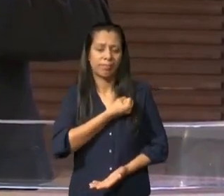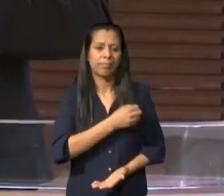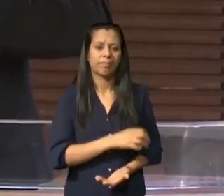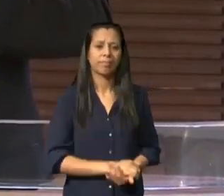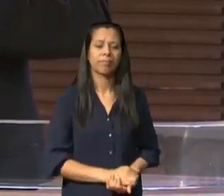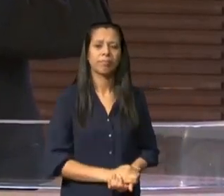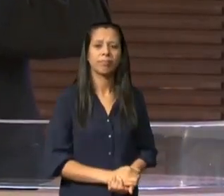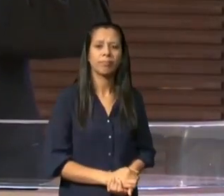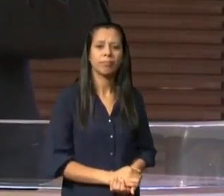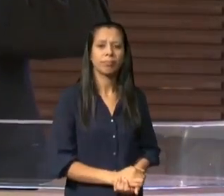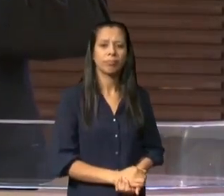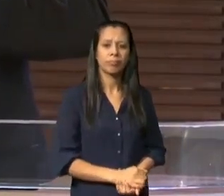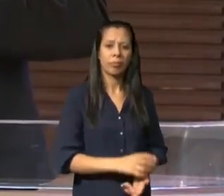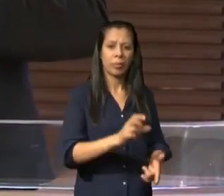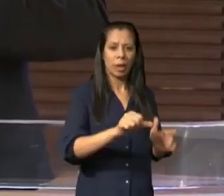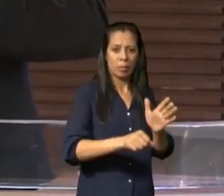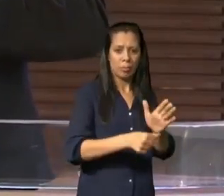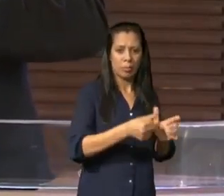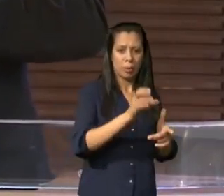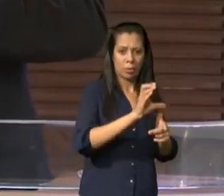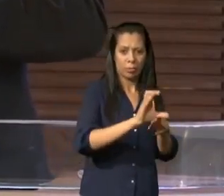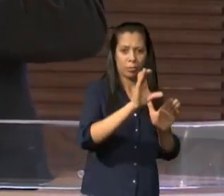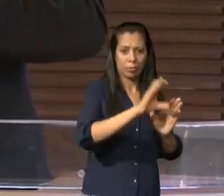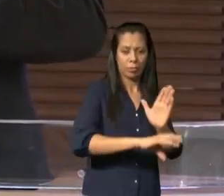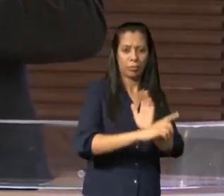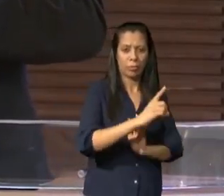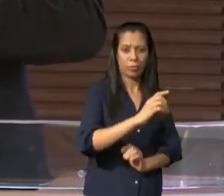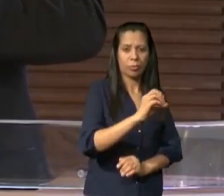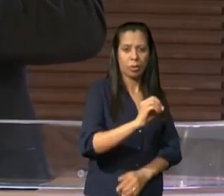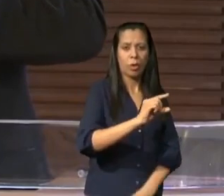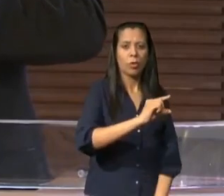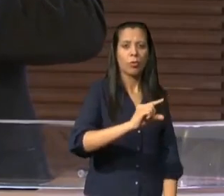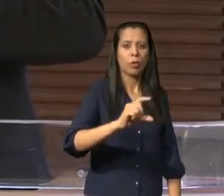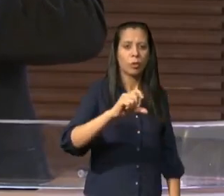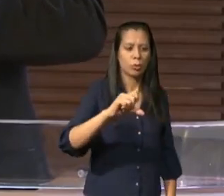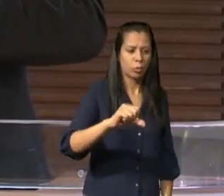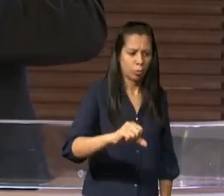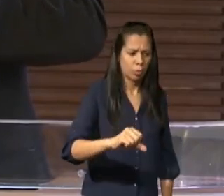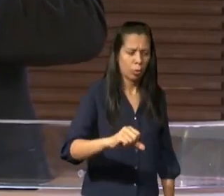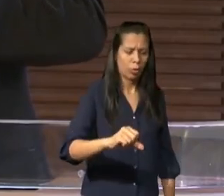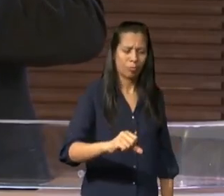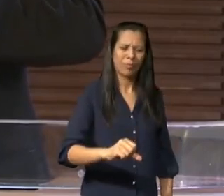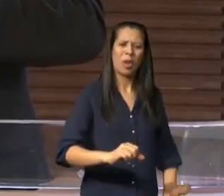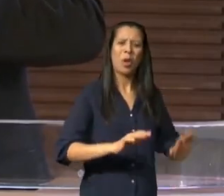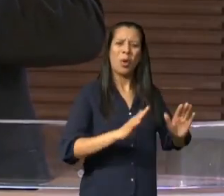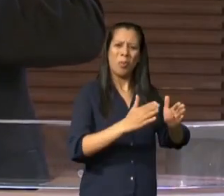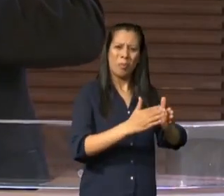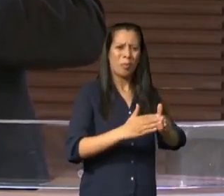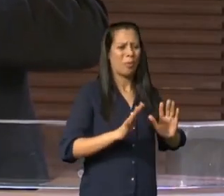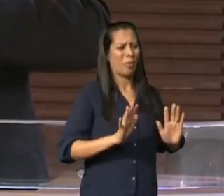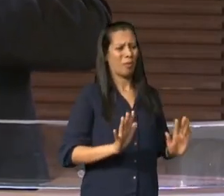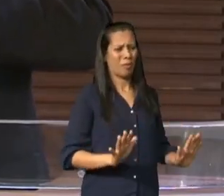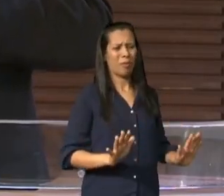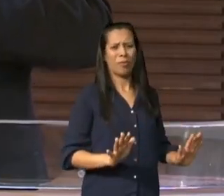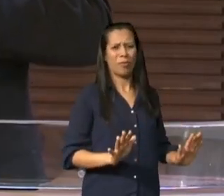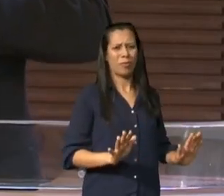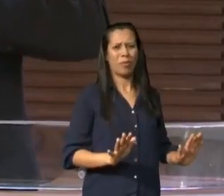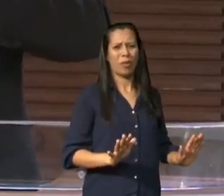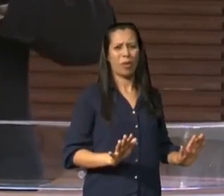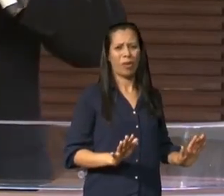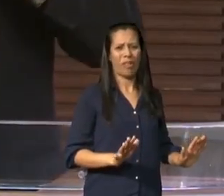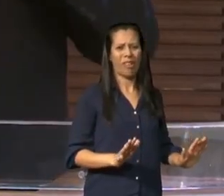e não ponhamos o Senhor a prova como alguns deles já fizeram e pereceram pelas mordeduras da serpente